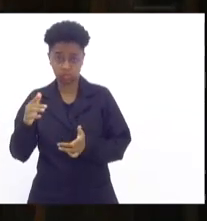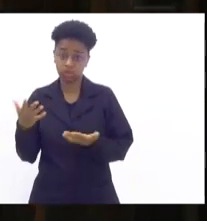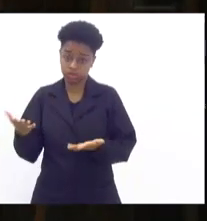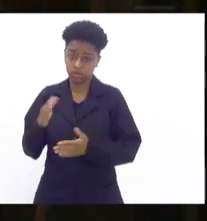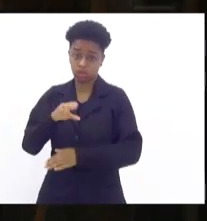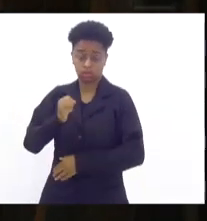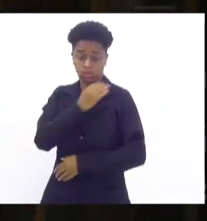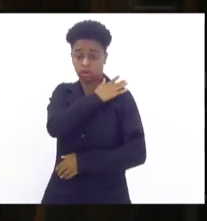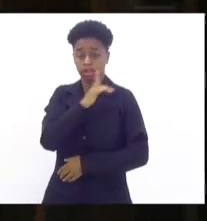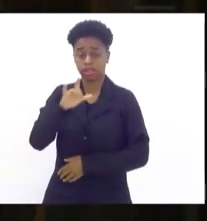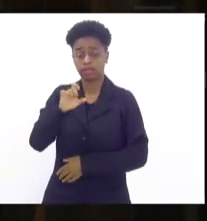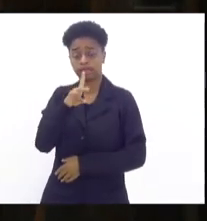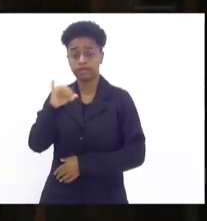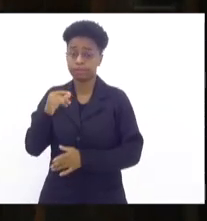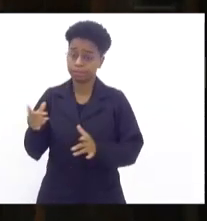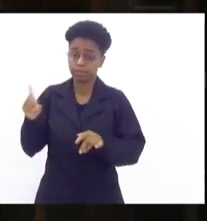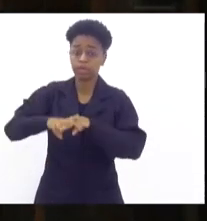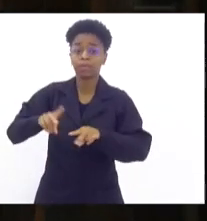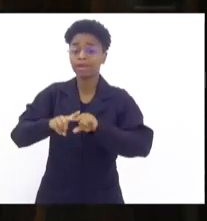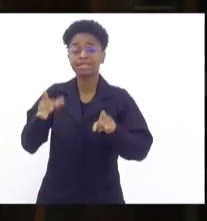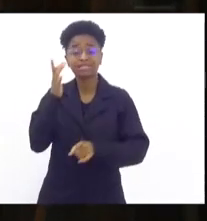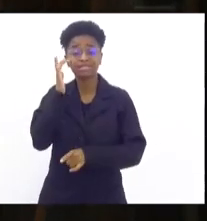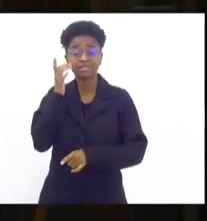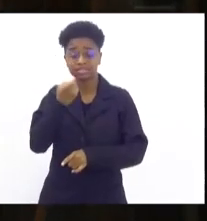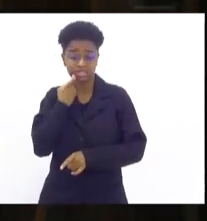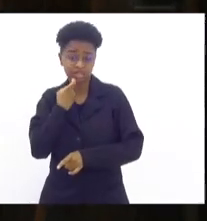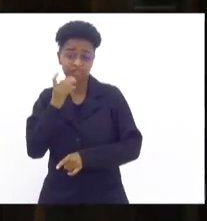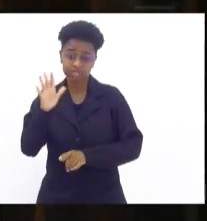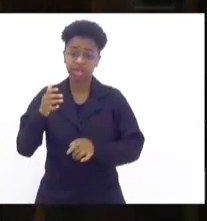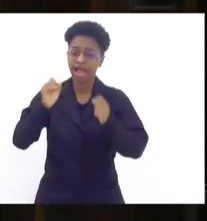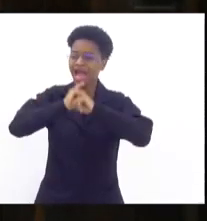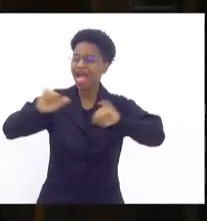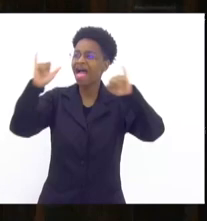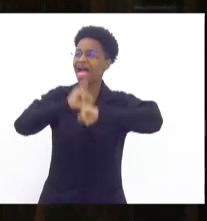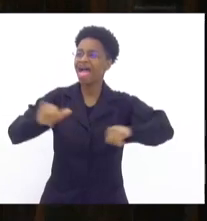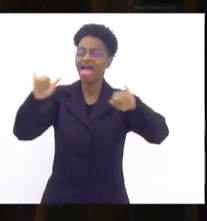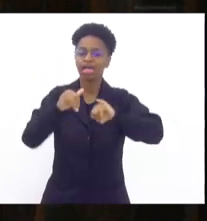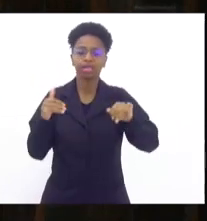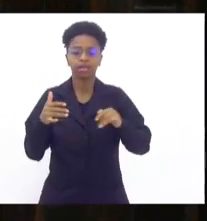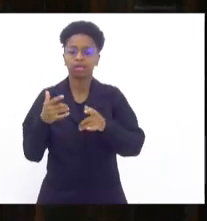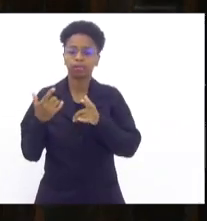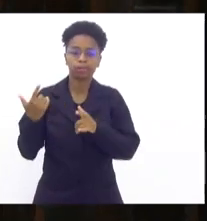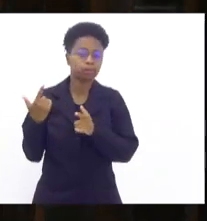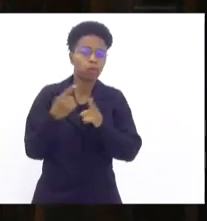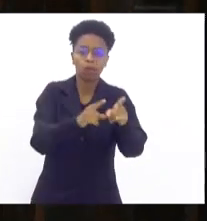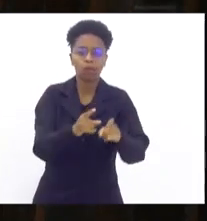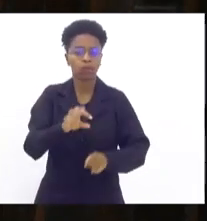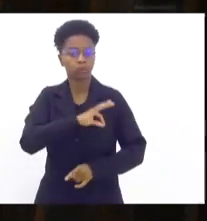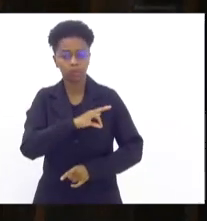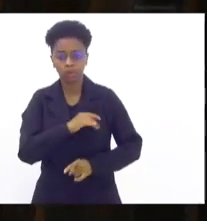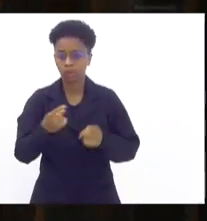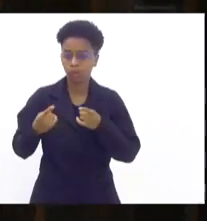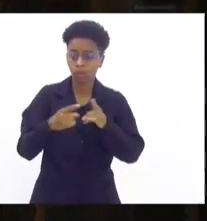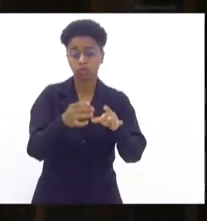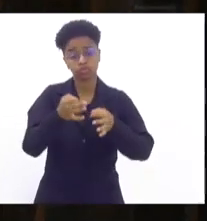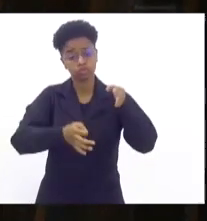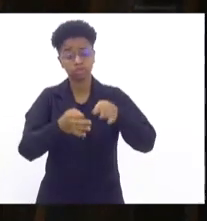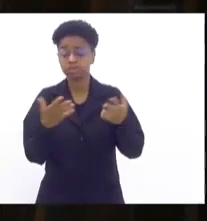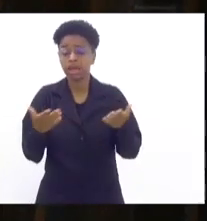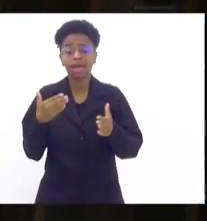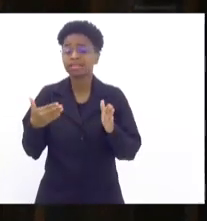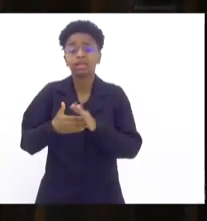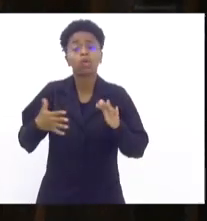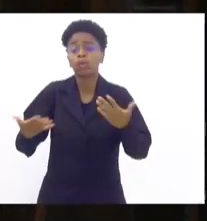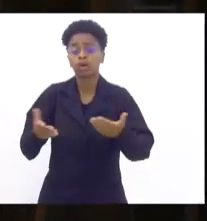coronel Levy, e sexta-feira já está nas redes sociais, debochando das forças policiais, debochando da justiça. Até quando a gente também vai